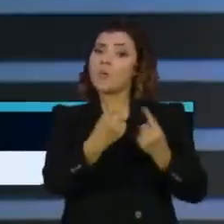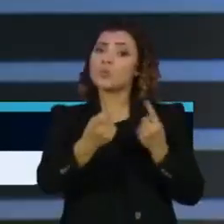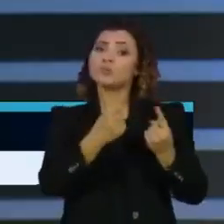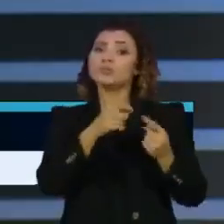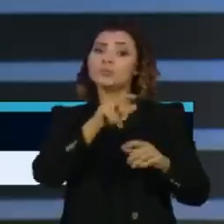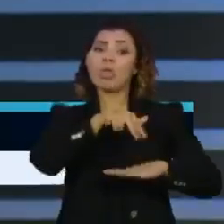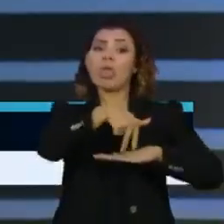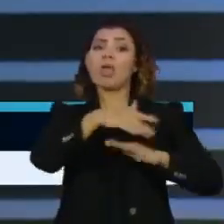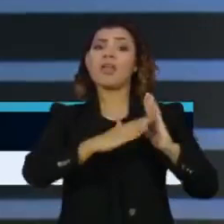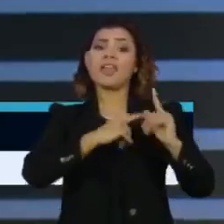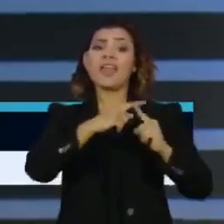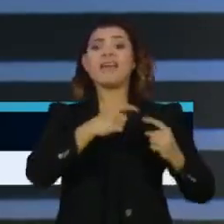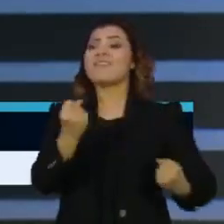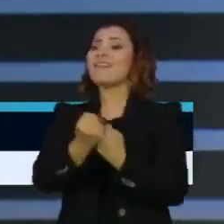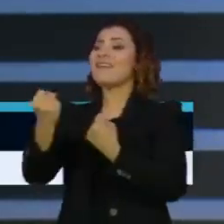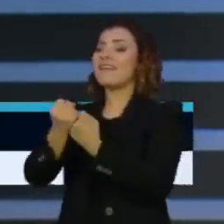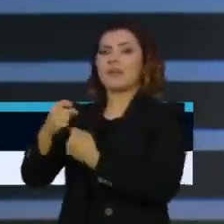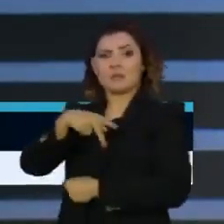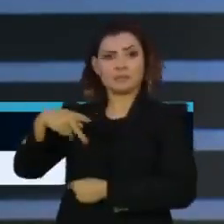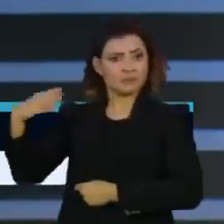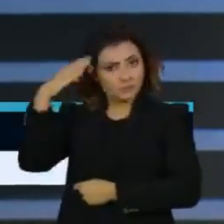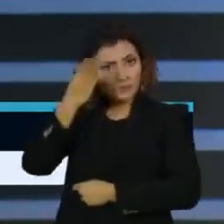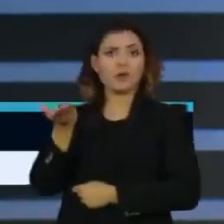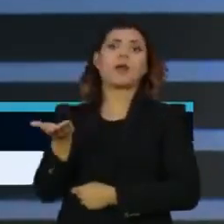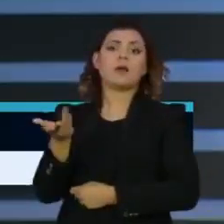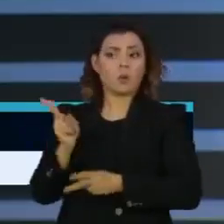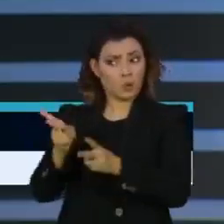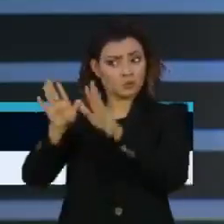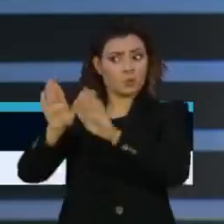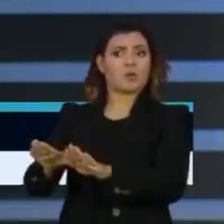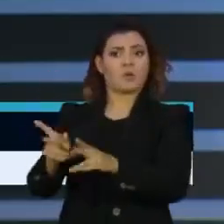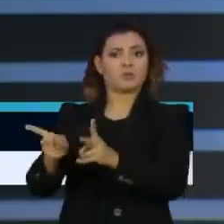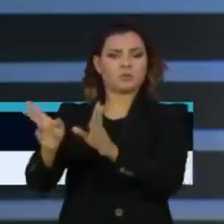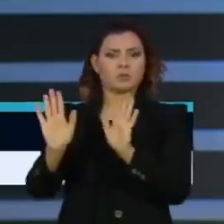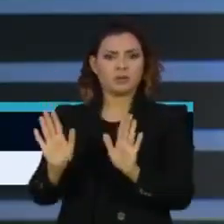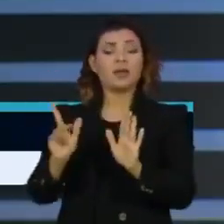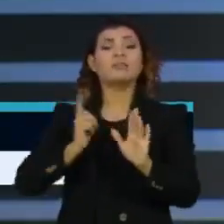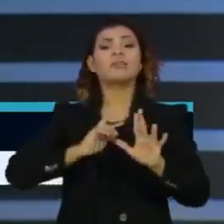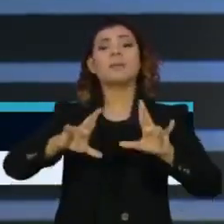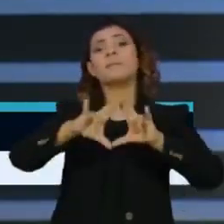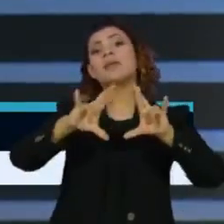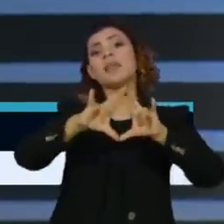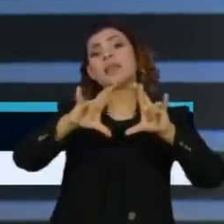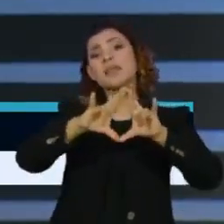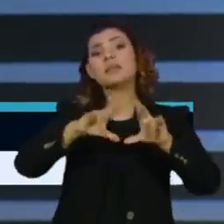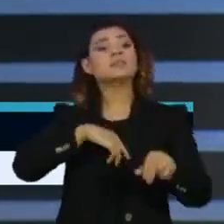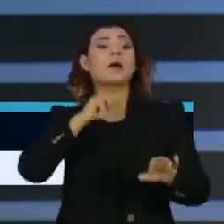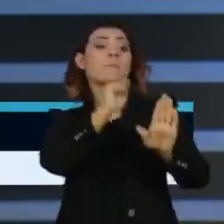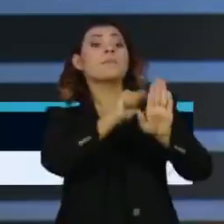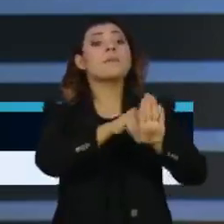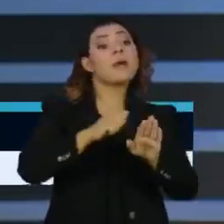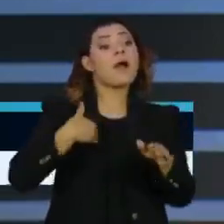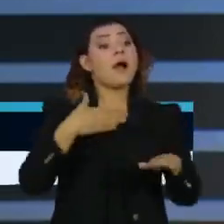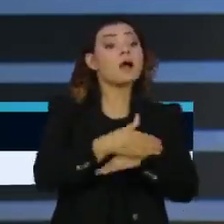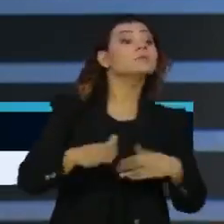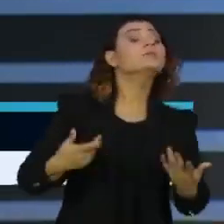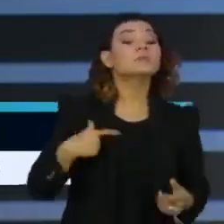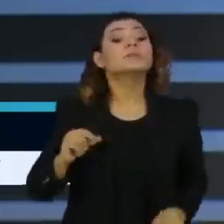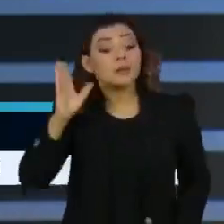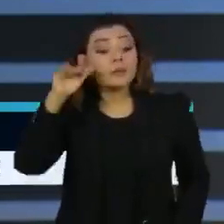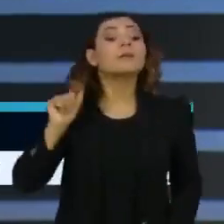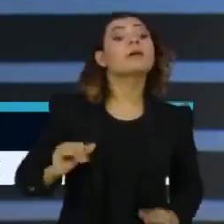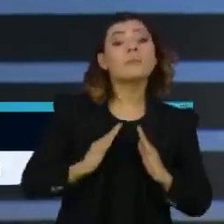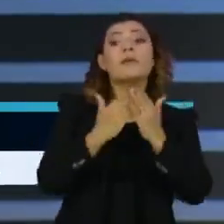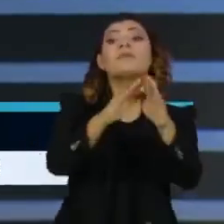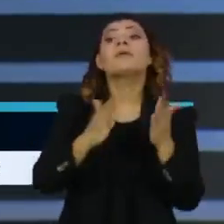alguns templos e igrejas que também apoiam a manutenção do presidente. Você tem milícias que batem na porta de pessoas diariamente na